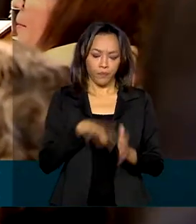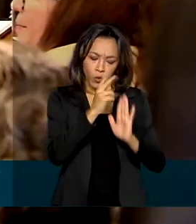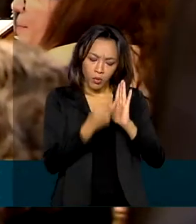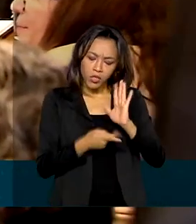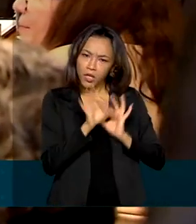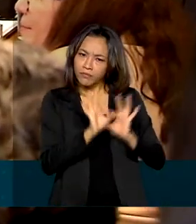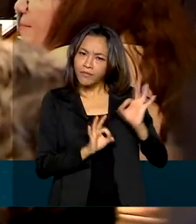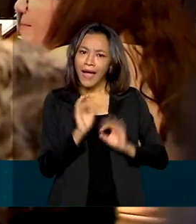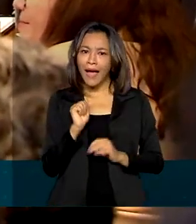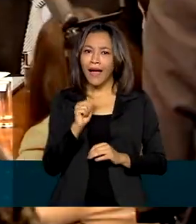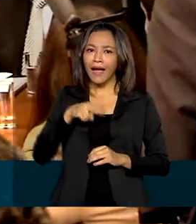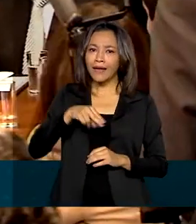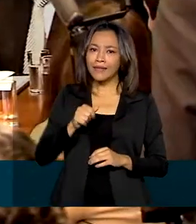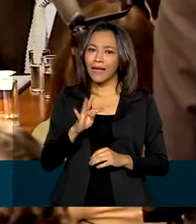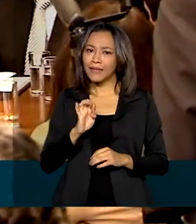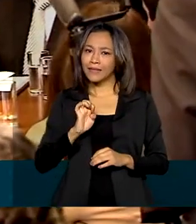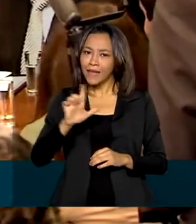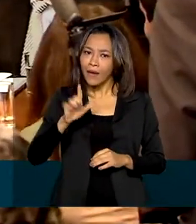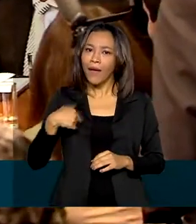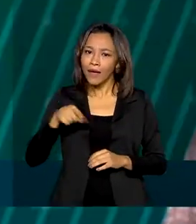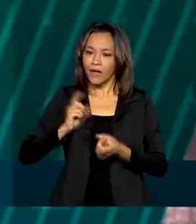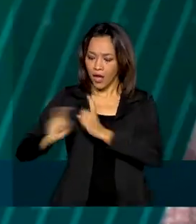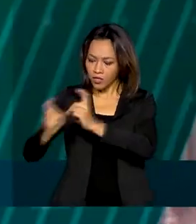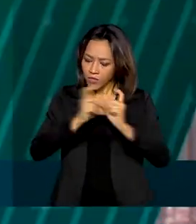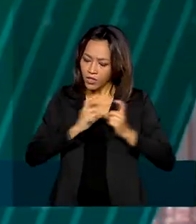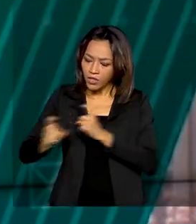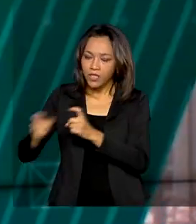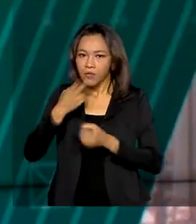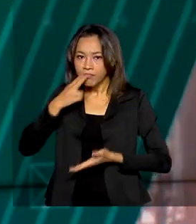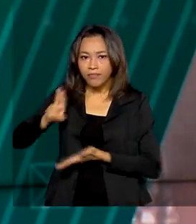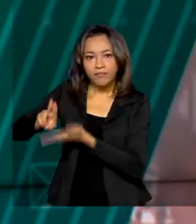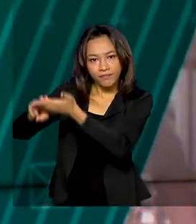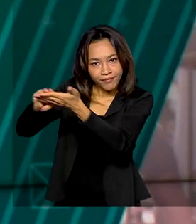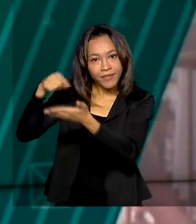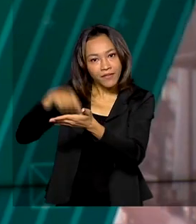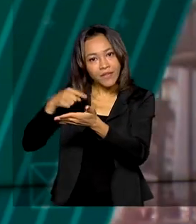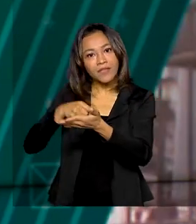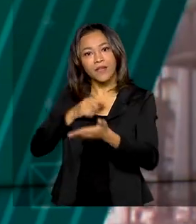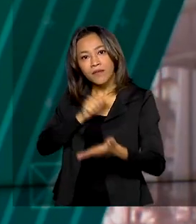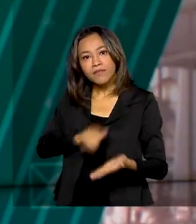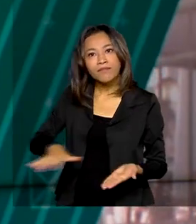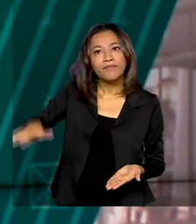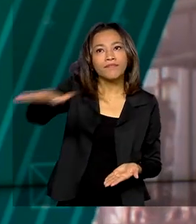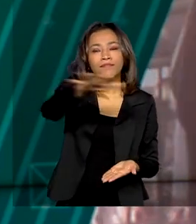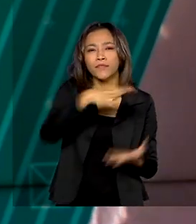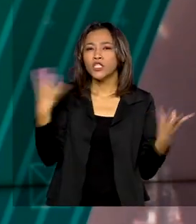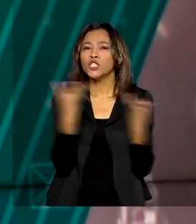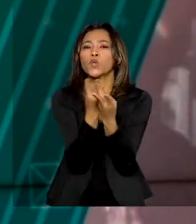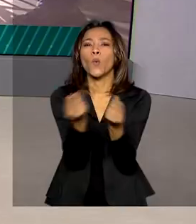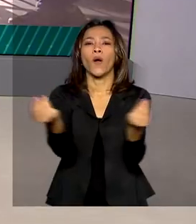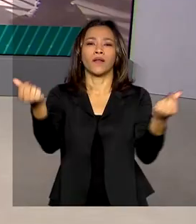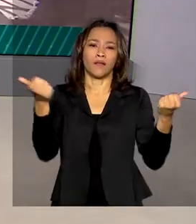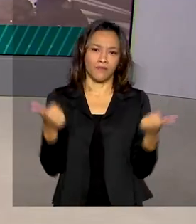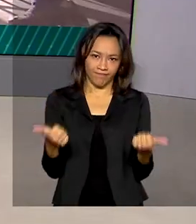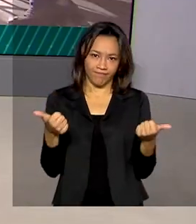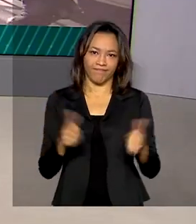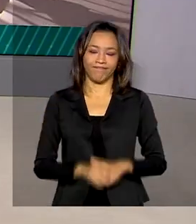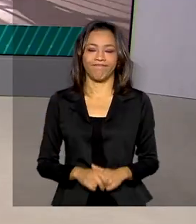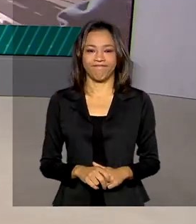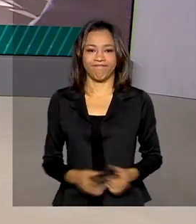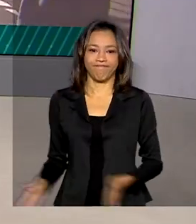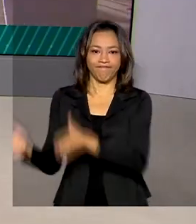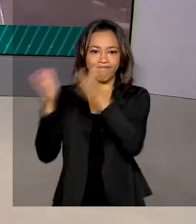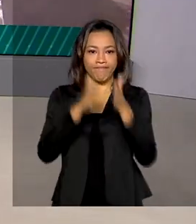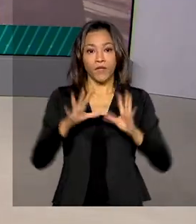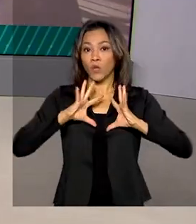passa a ser a agência reguladora dos serviços postais, que devem ser universais e de boa qualidade. Todo